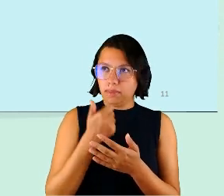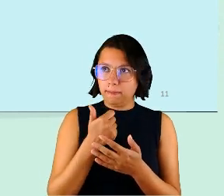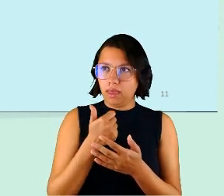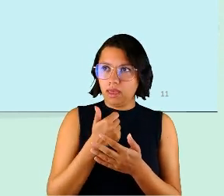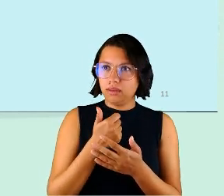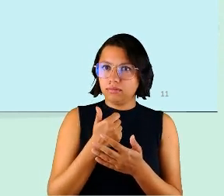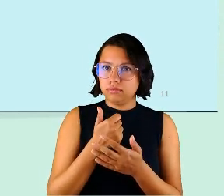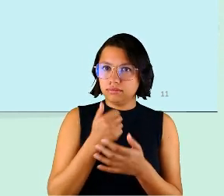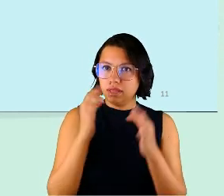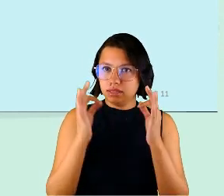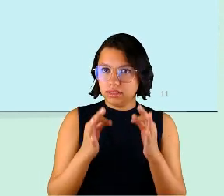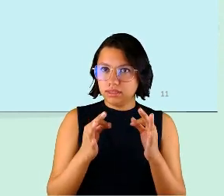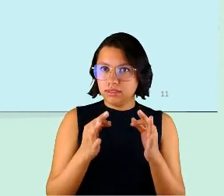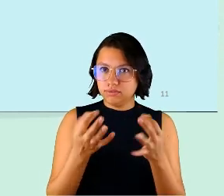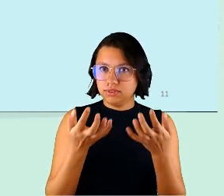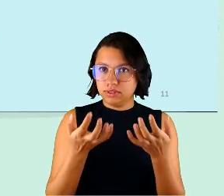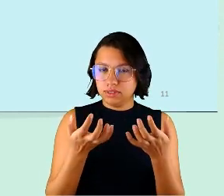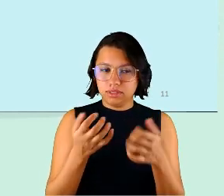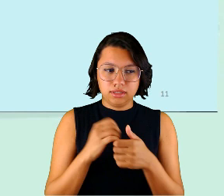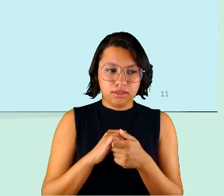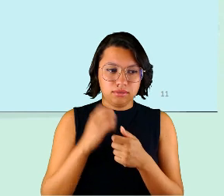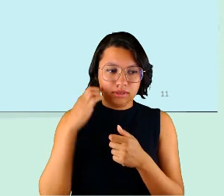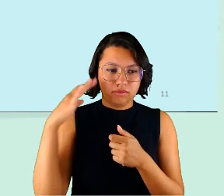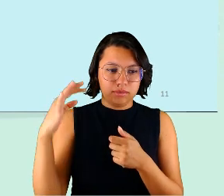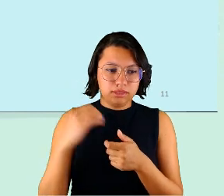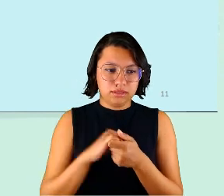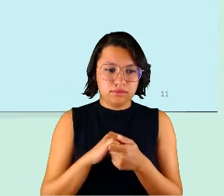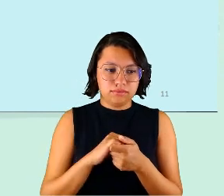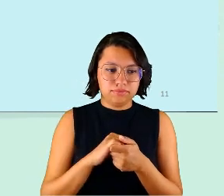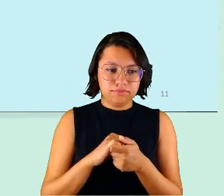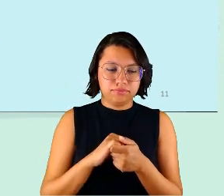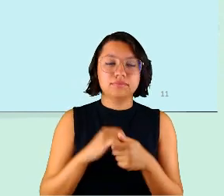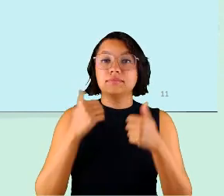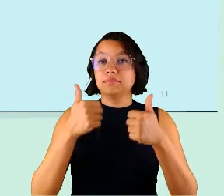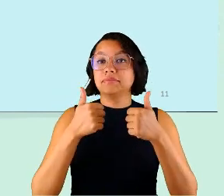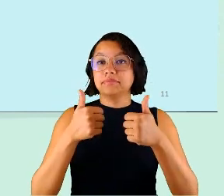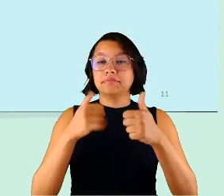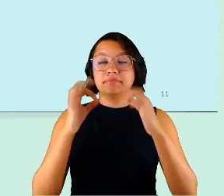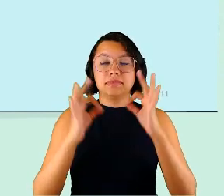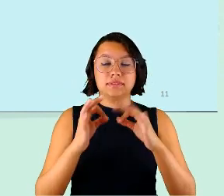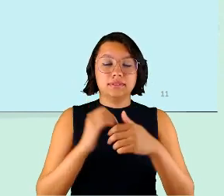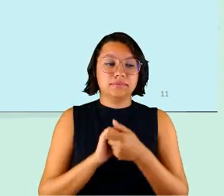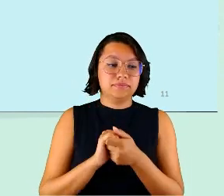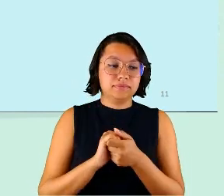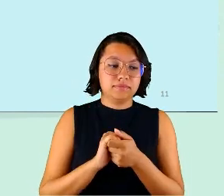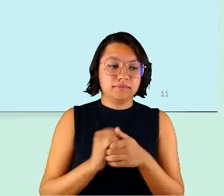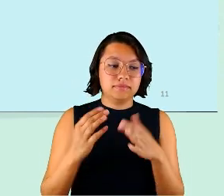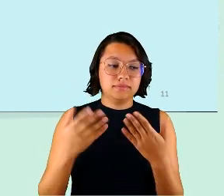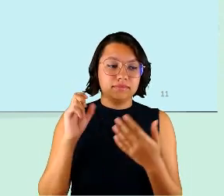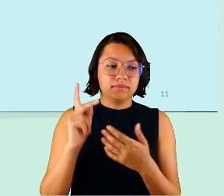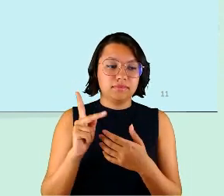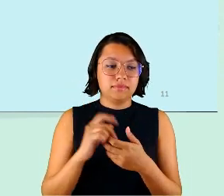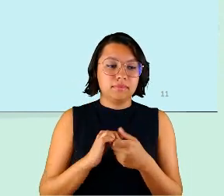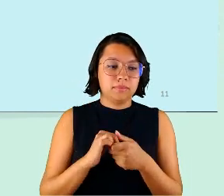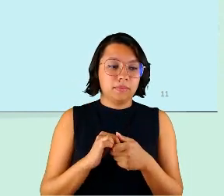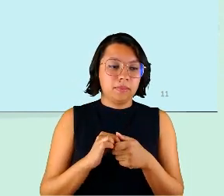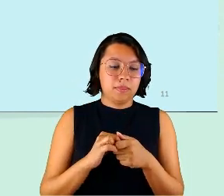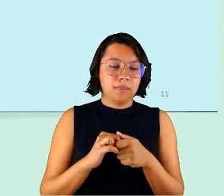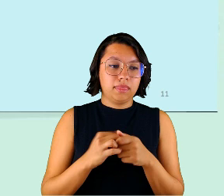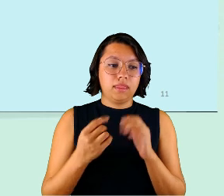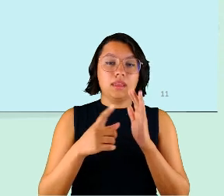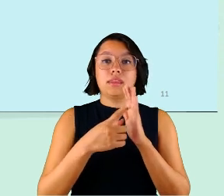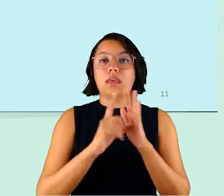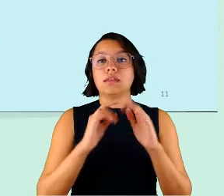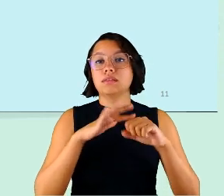pessoal? era isso mesmo que vocês estavam pensando? está indo bem então está certo então antes